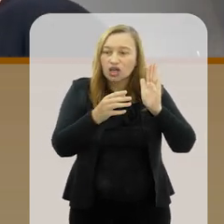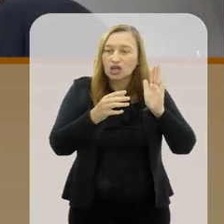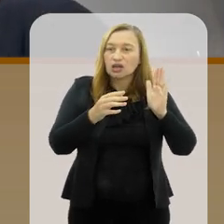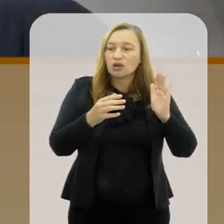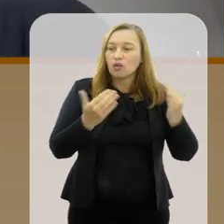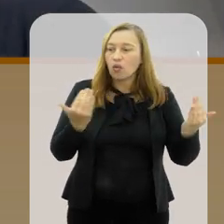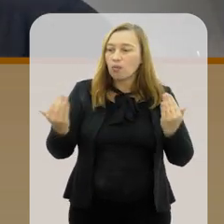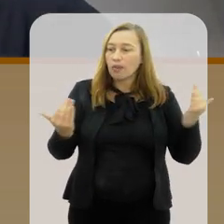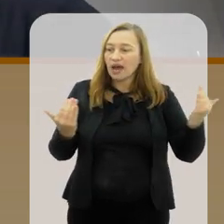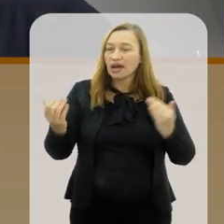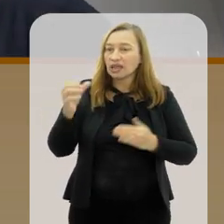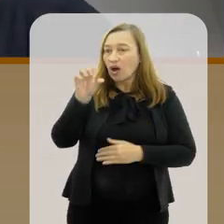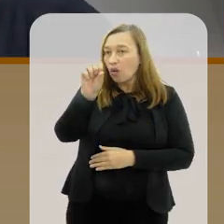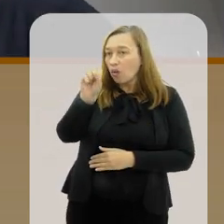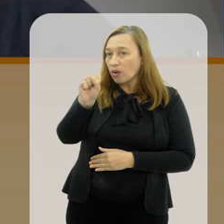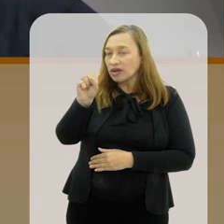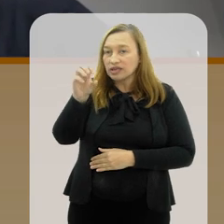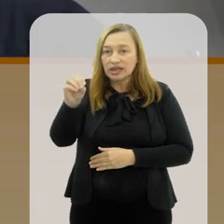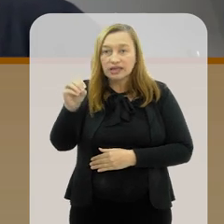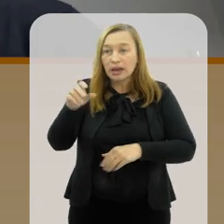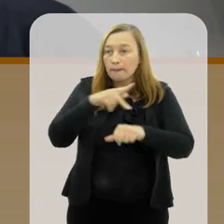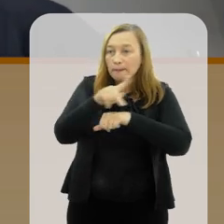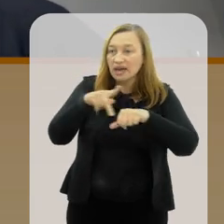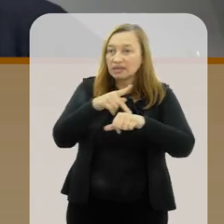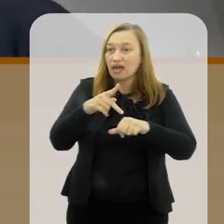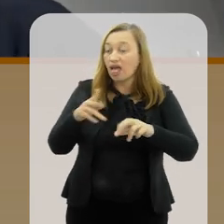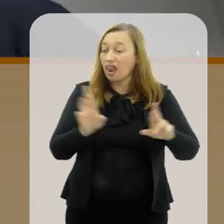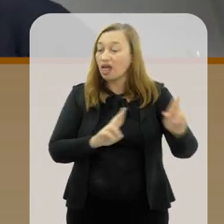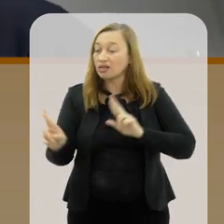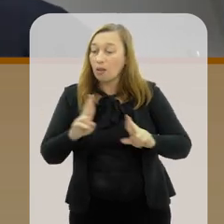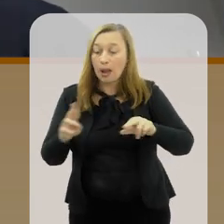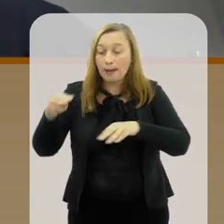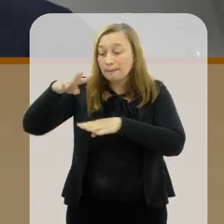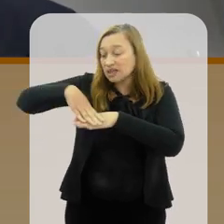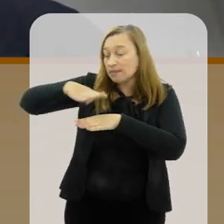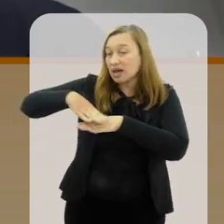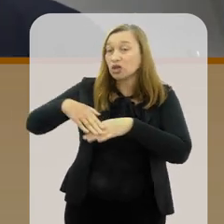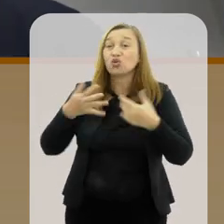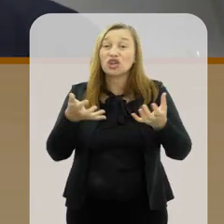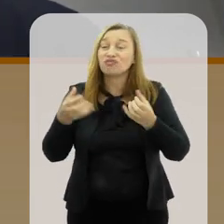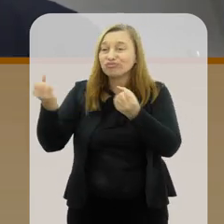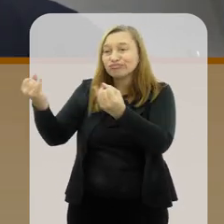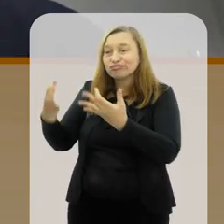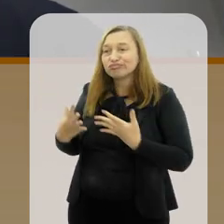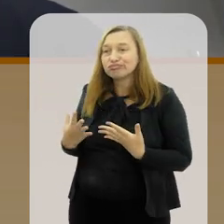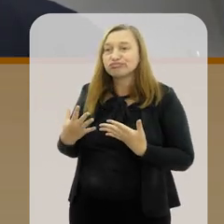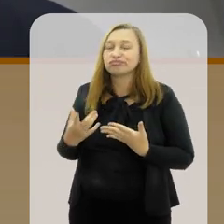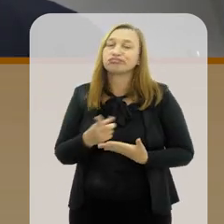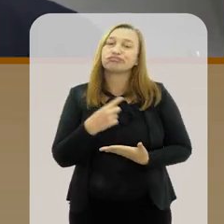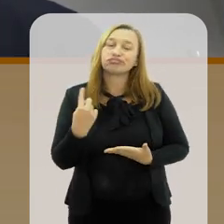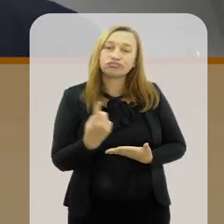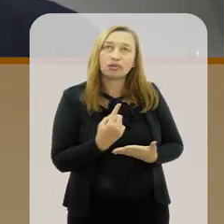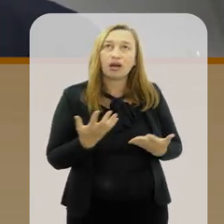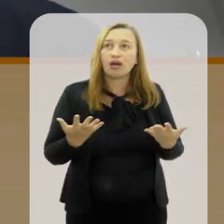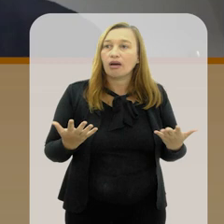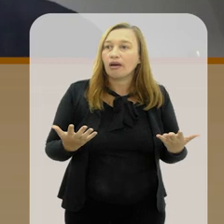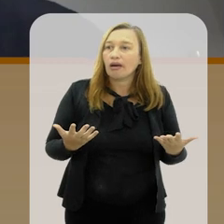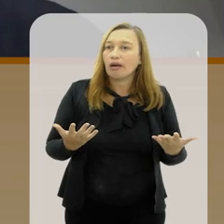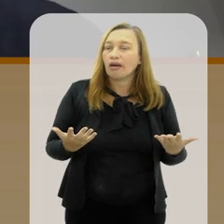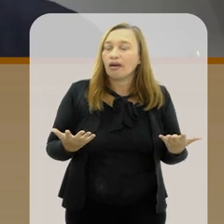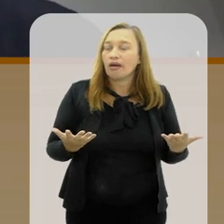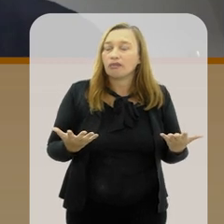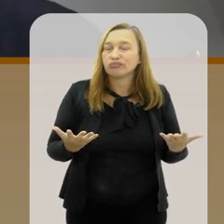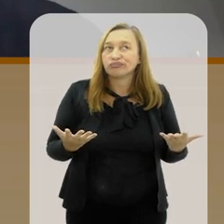né, em relação à matemática. E aí, eu queria que você falasse um pouco pra gente